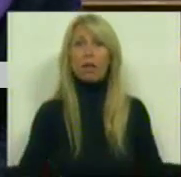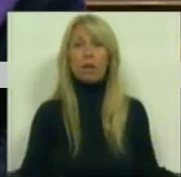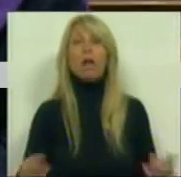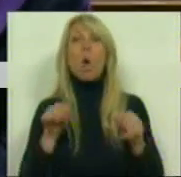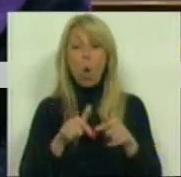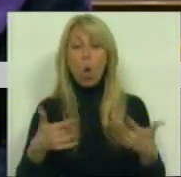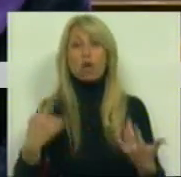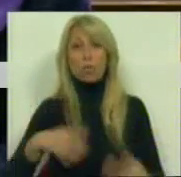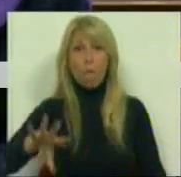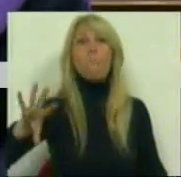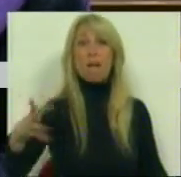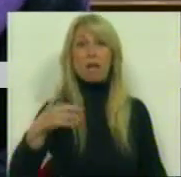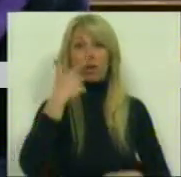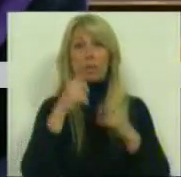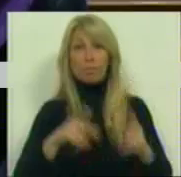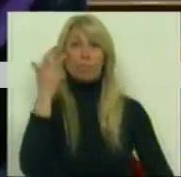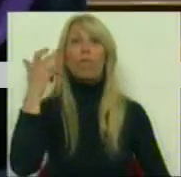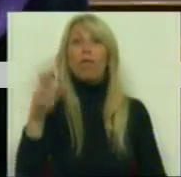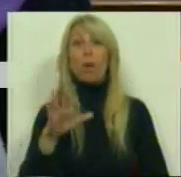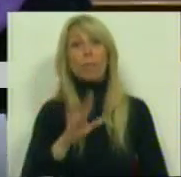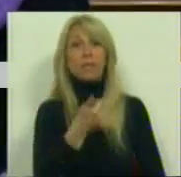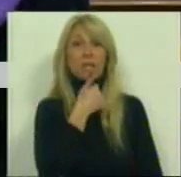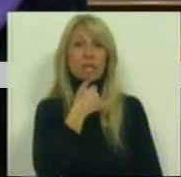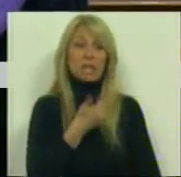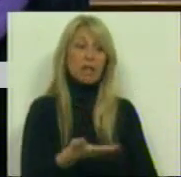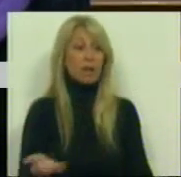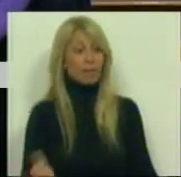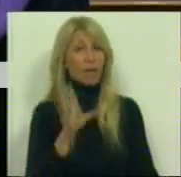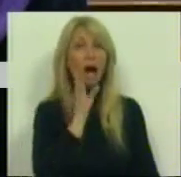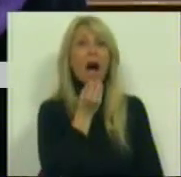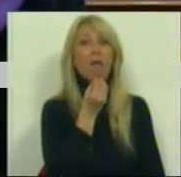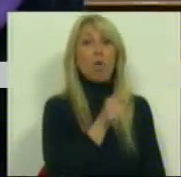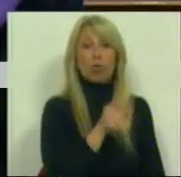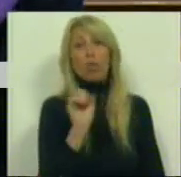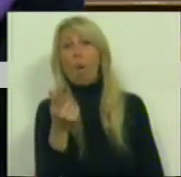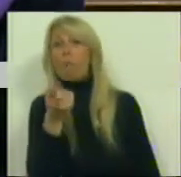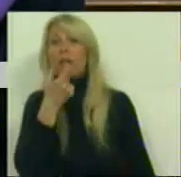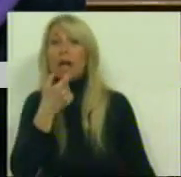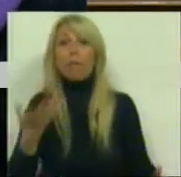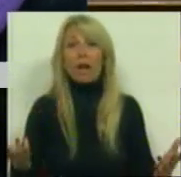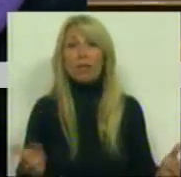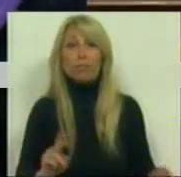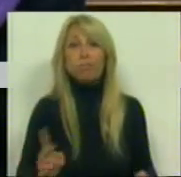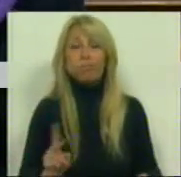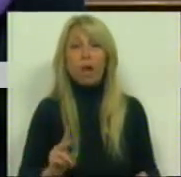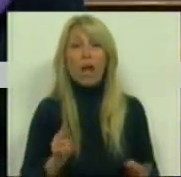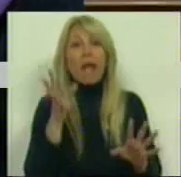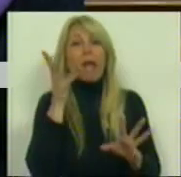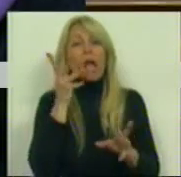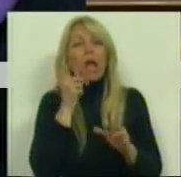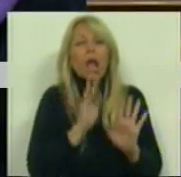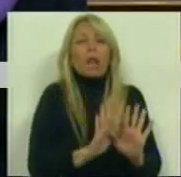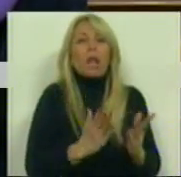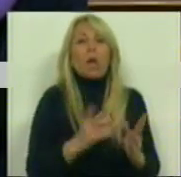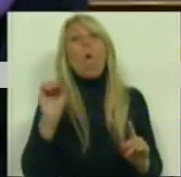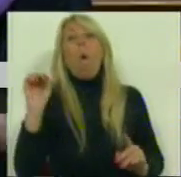país de pensionistas que têm que decidir entre o almoço e o medicamento, entre o aquecimento e o